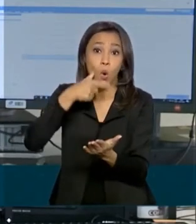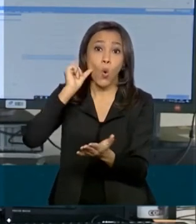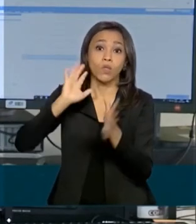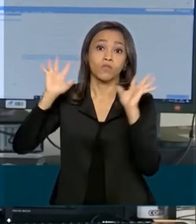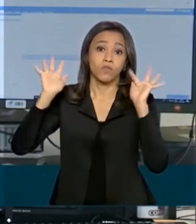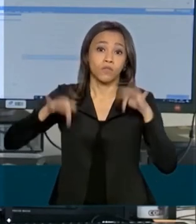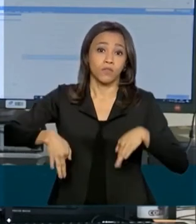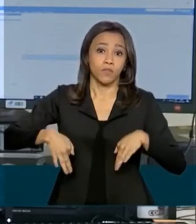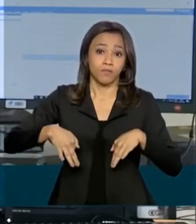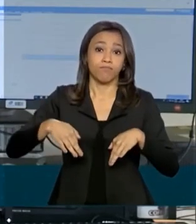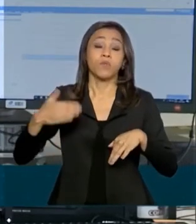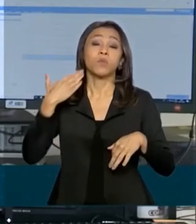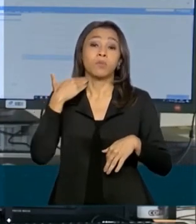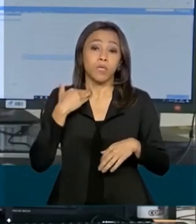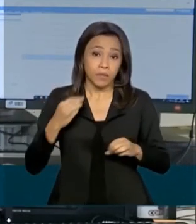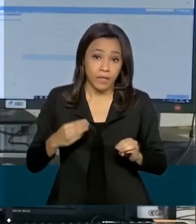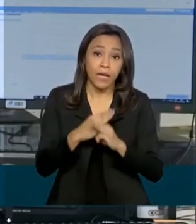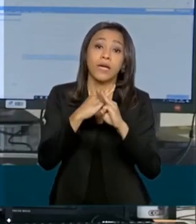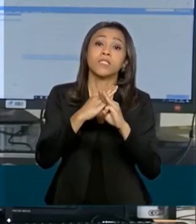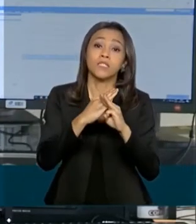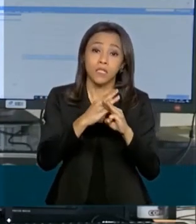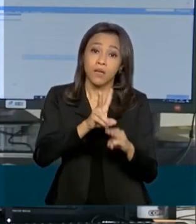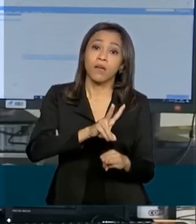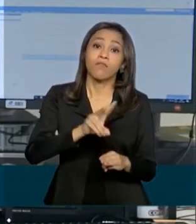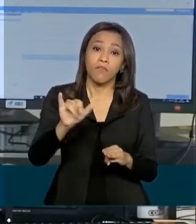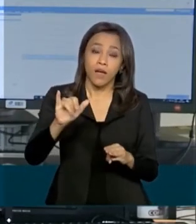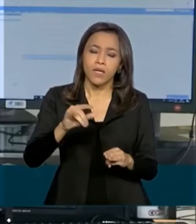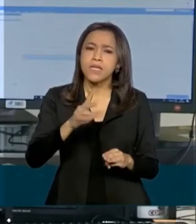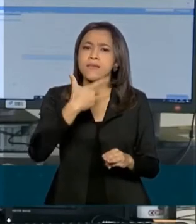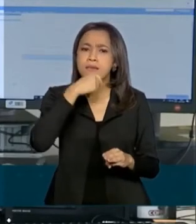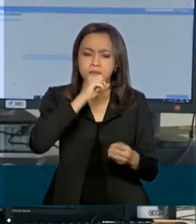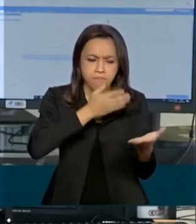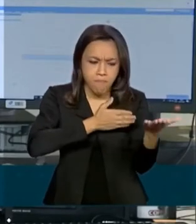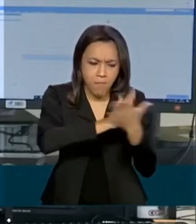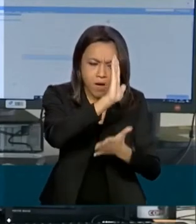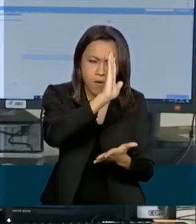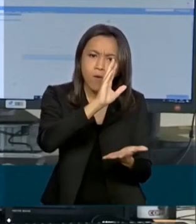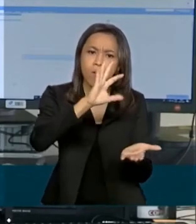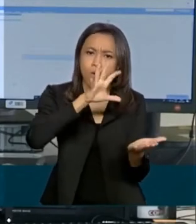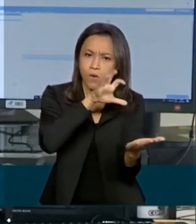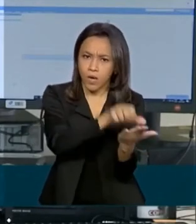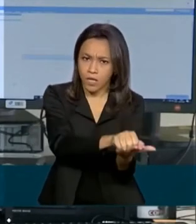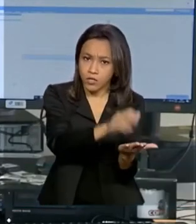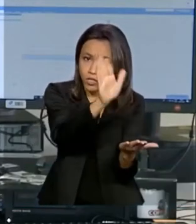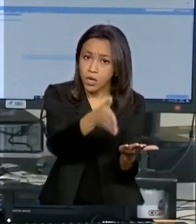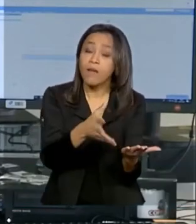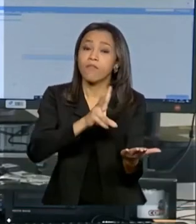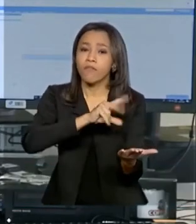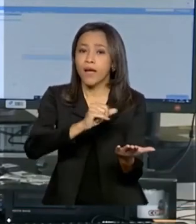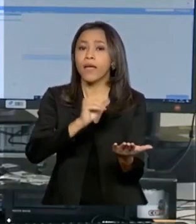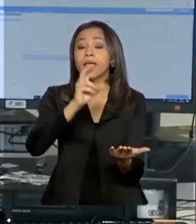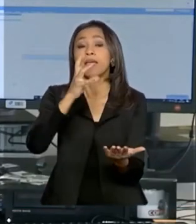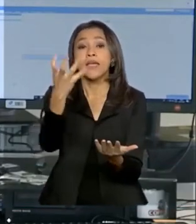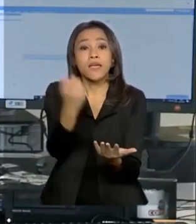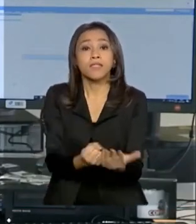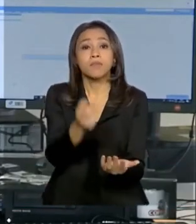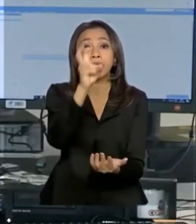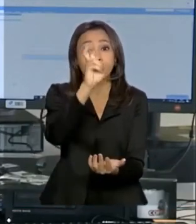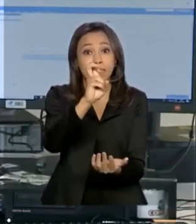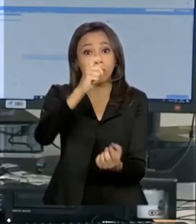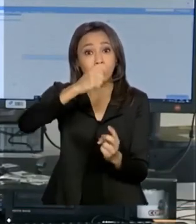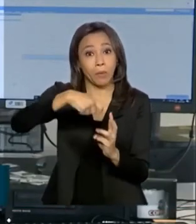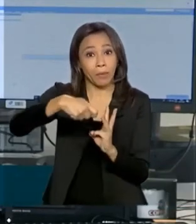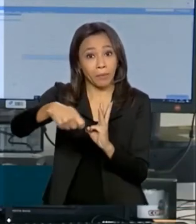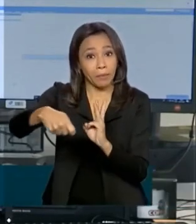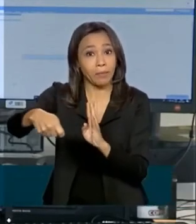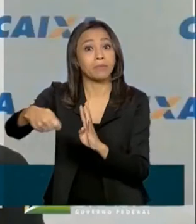ontem. A Caixa garantiu que quem tiver o benefício aprovado vai receber as cinco parcelas a que tem direito. Vamos